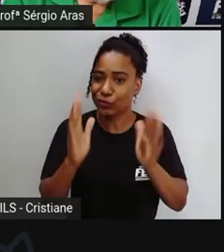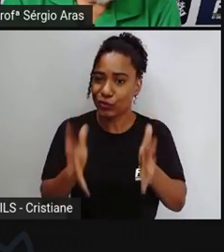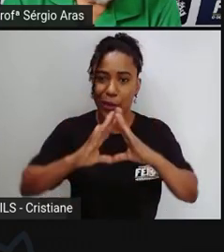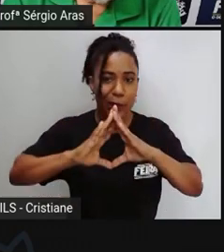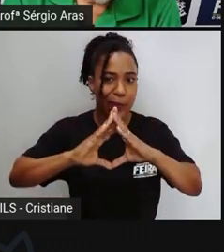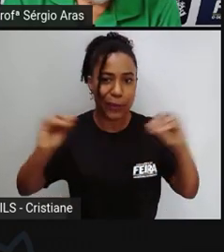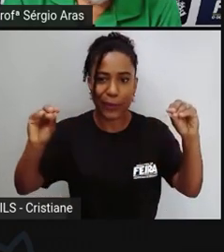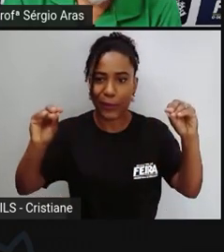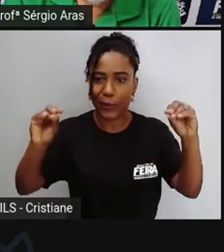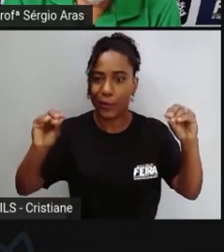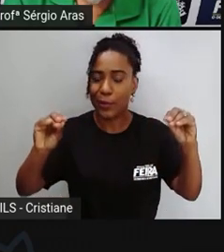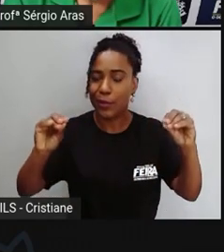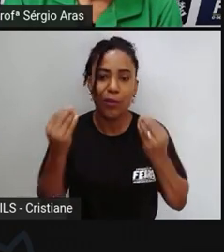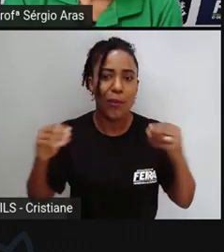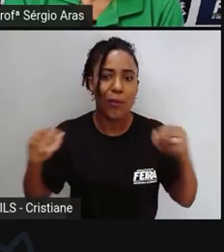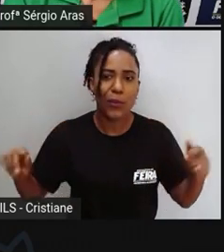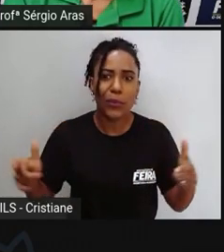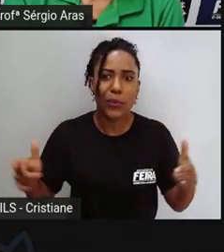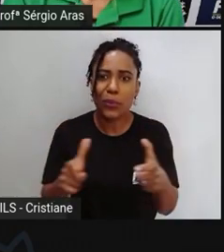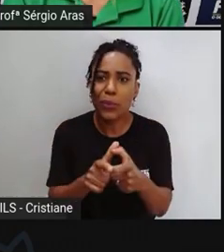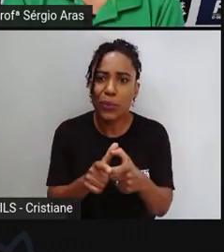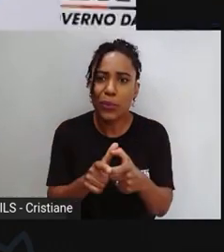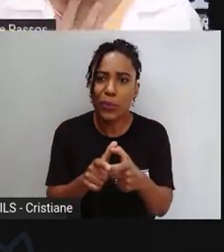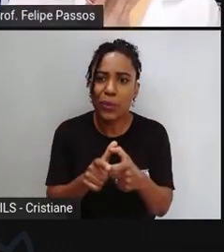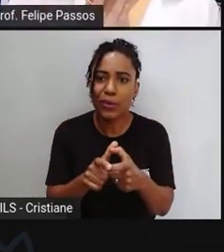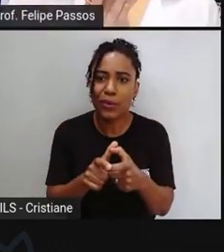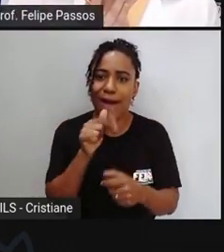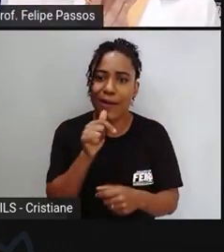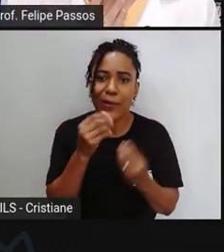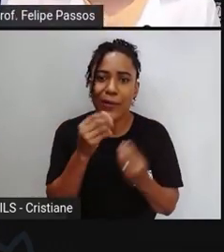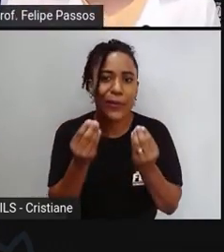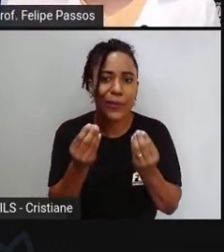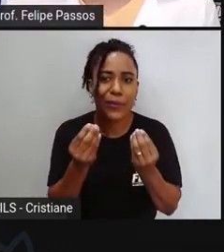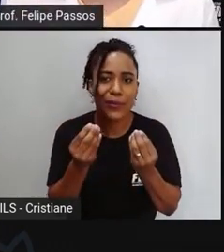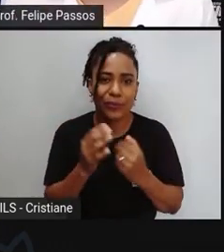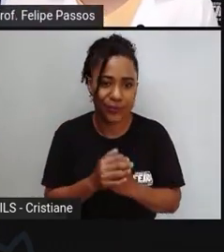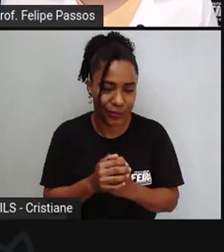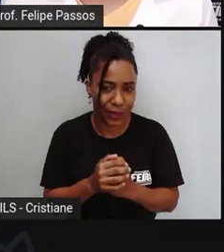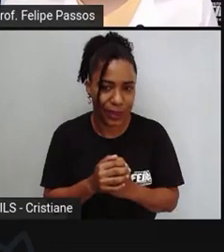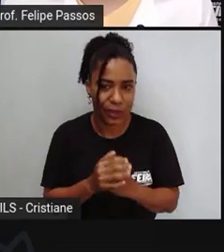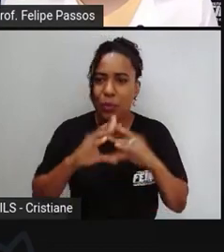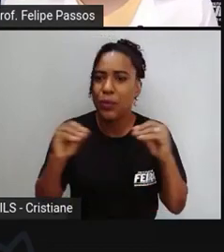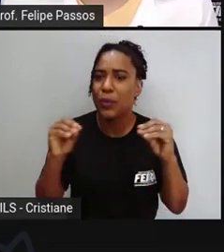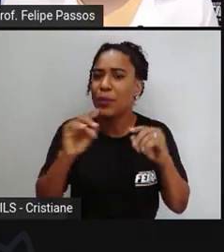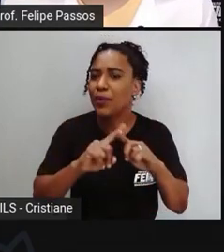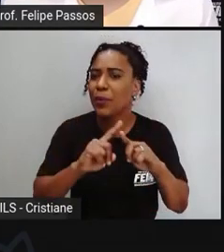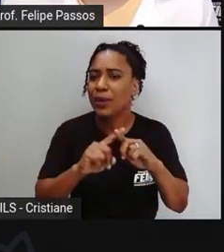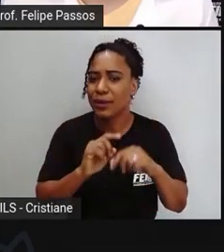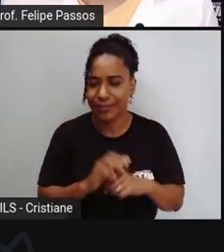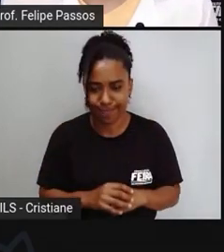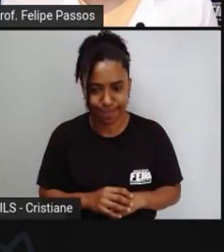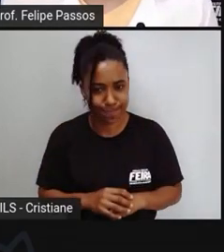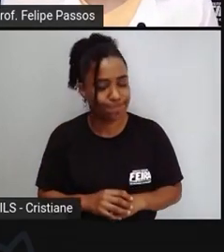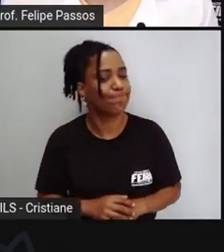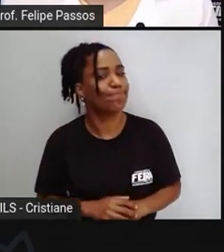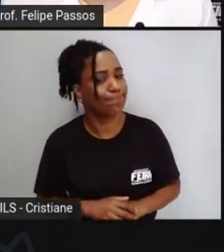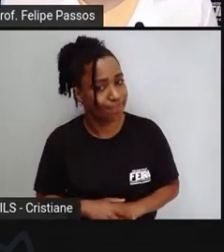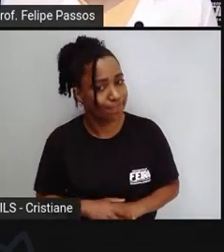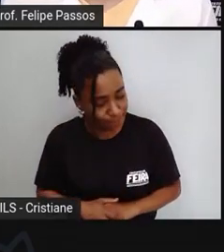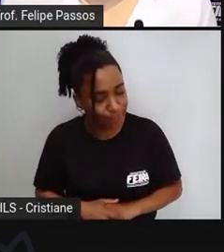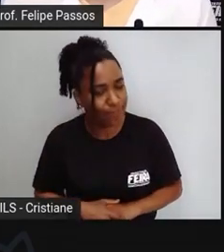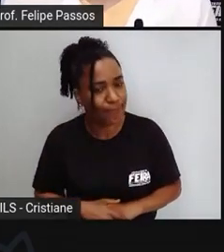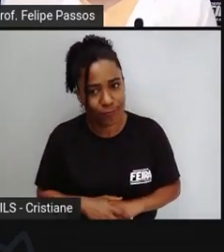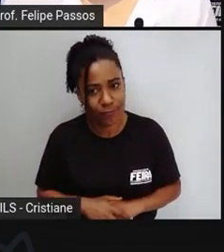desaparecimento das lagoas principalmente o fato do sentido